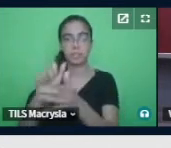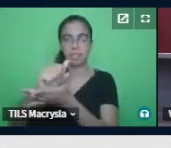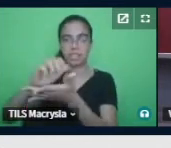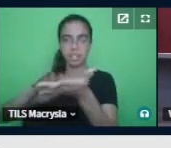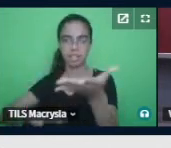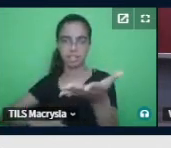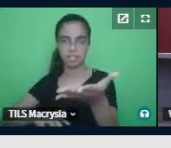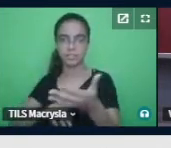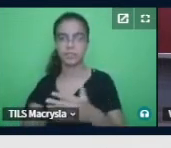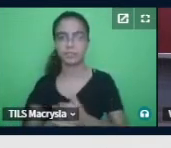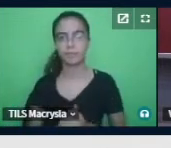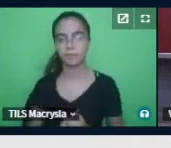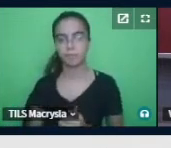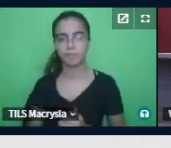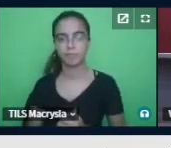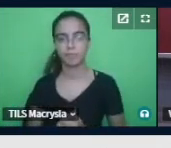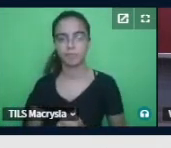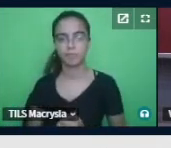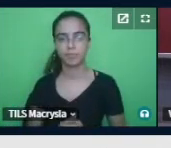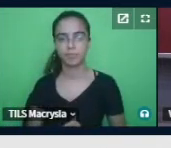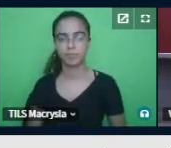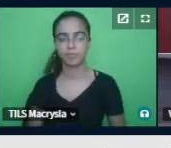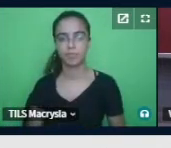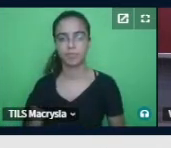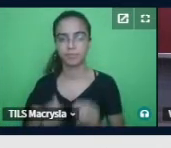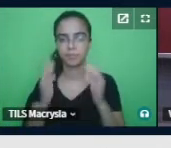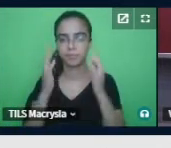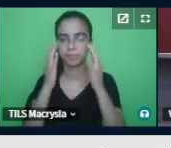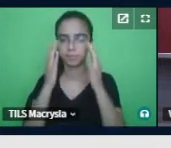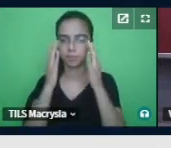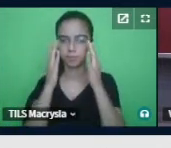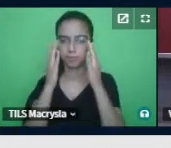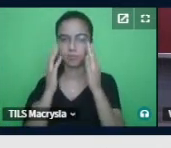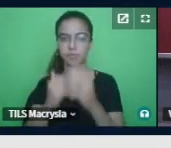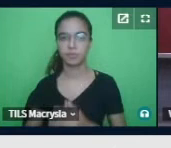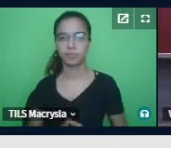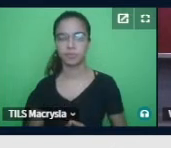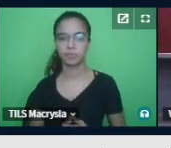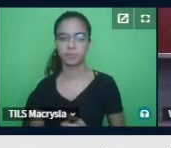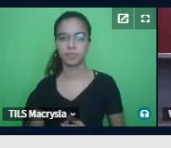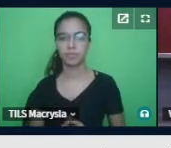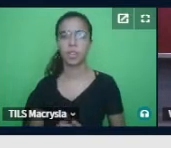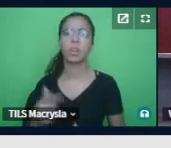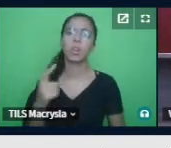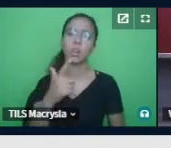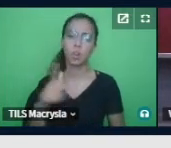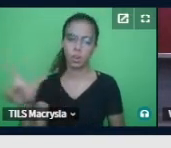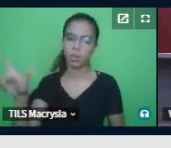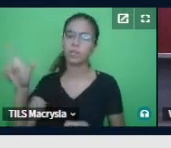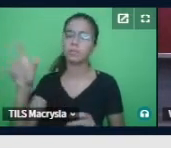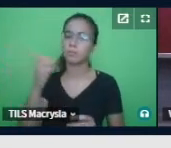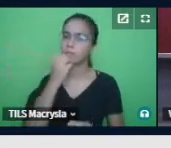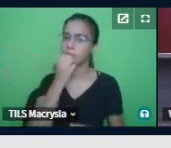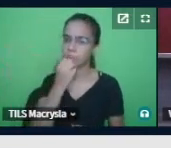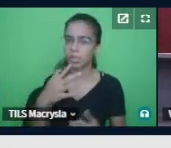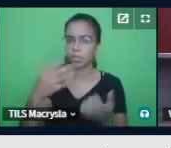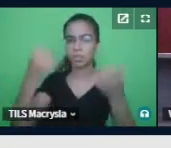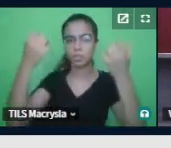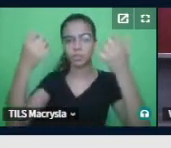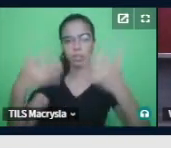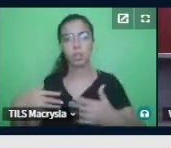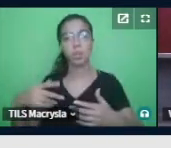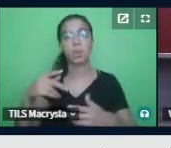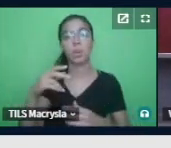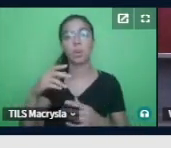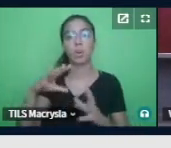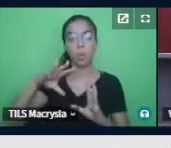Deixa eu diminuir aqui o zoom. Os princípios, outra coisa que vale enfatizar também, universal não quer